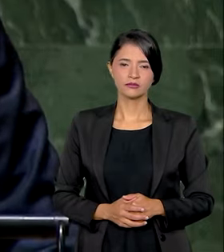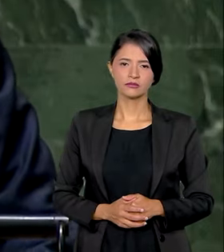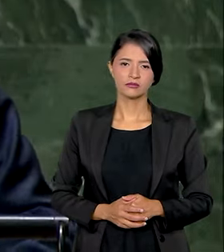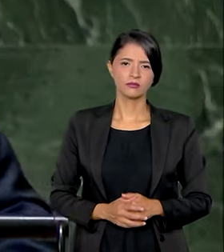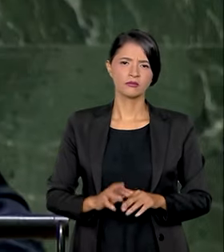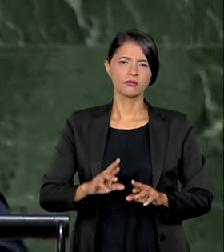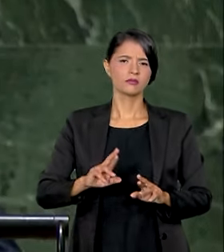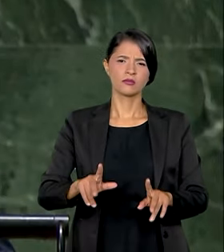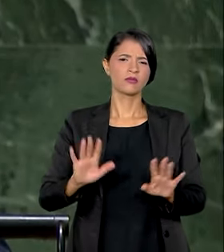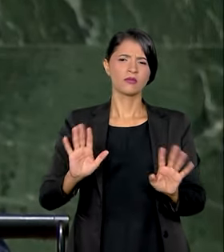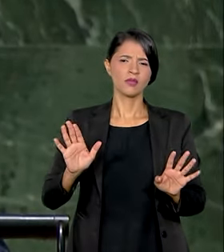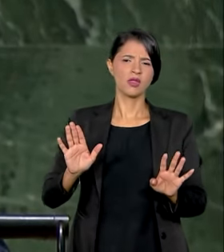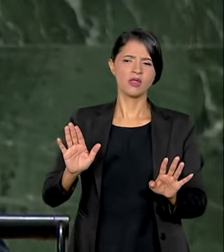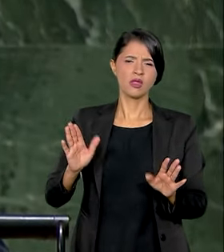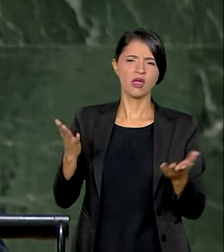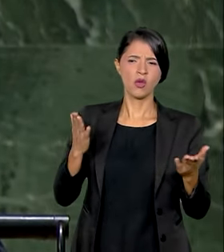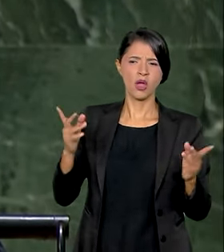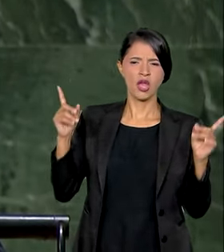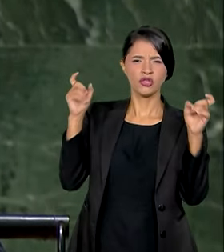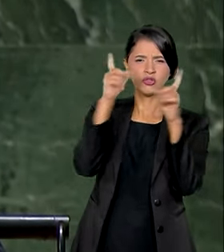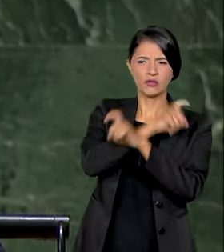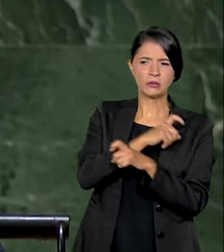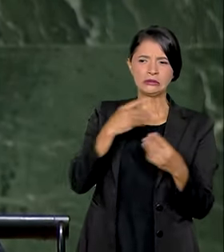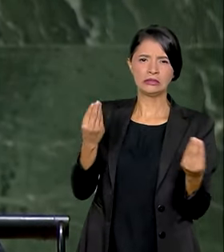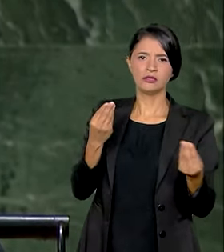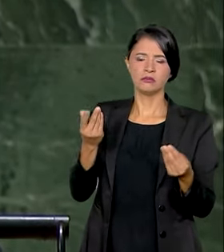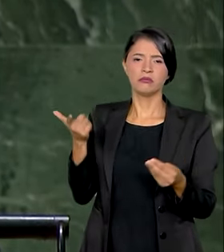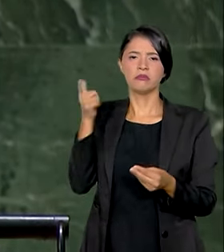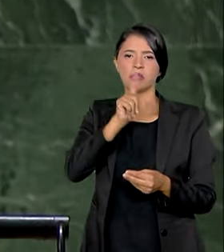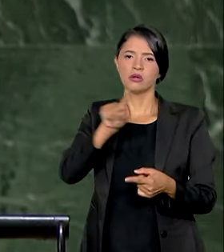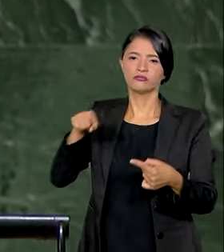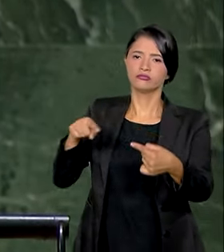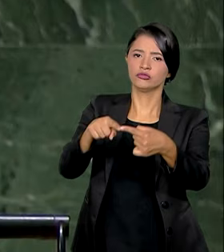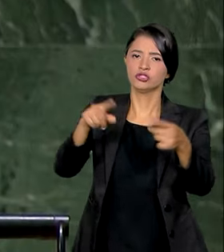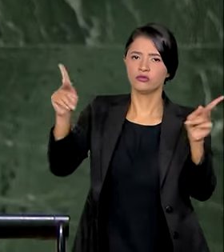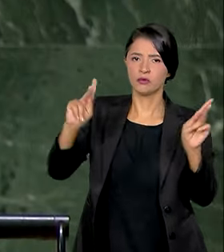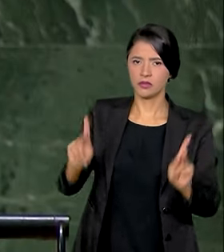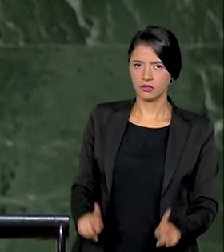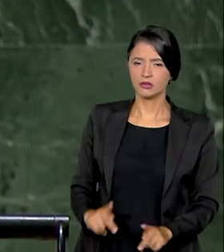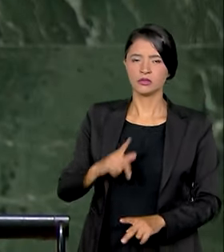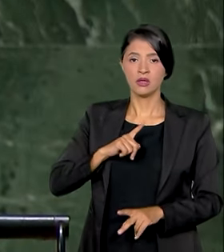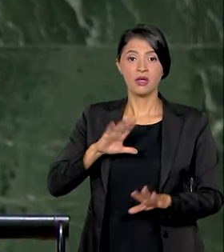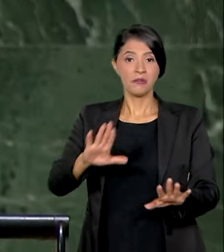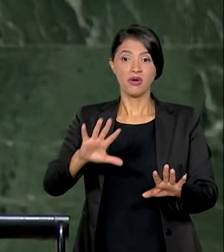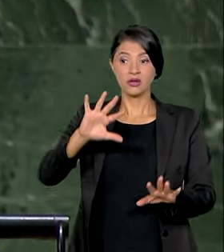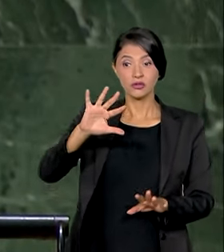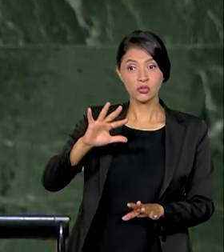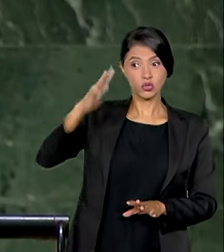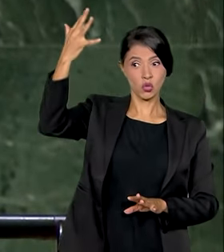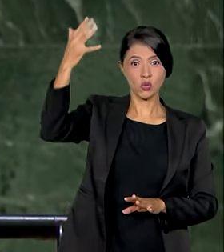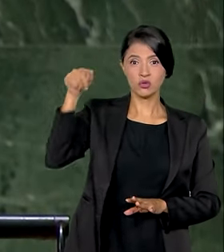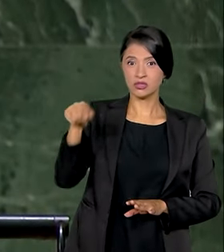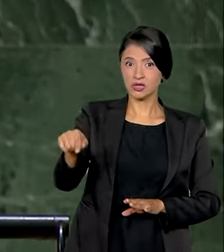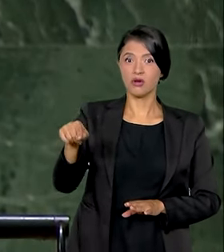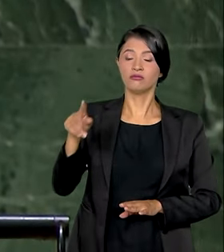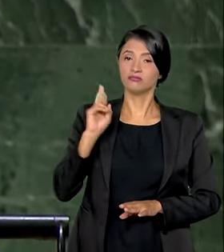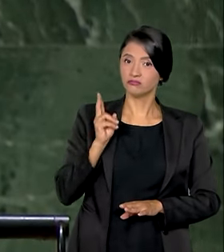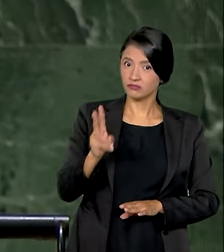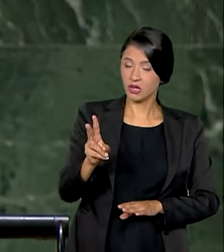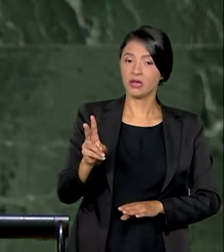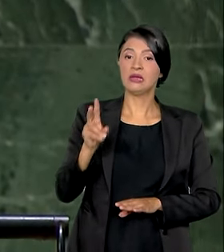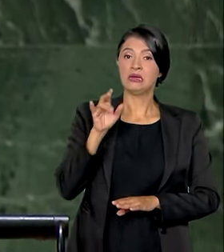Não subestimamos as dificuldades para alcançar a paz, mas nenhuma solução será